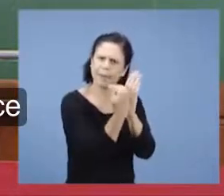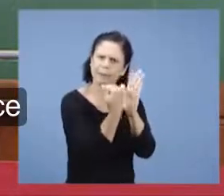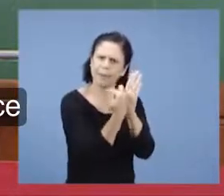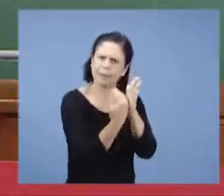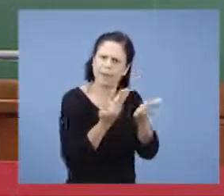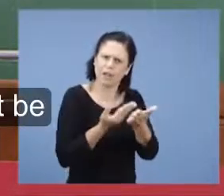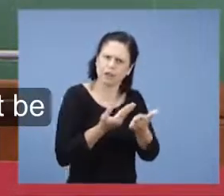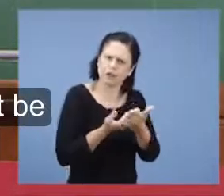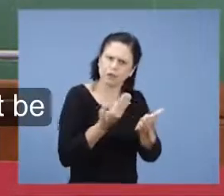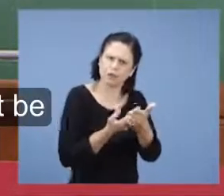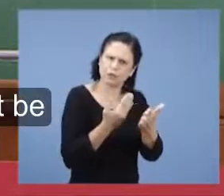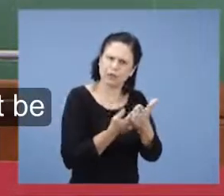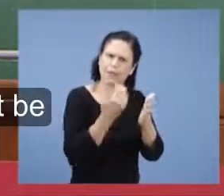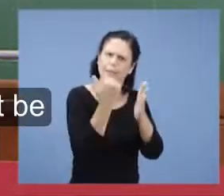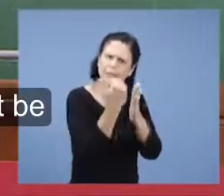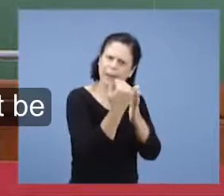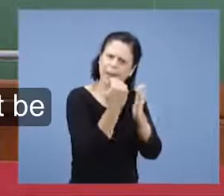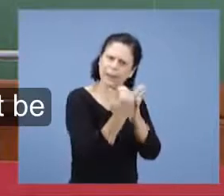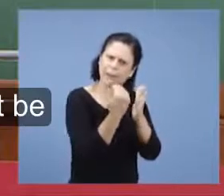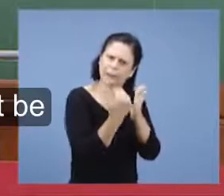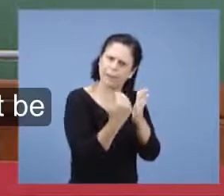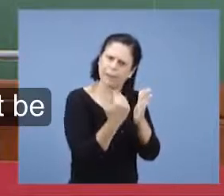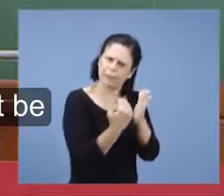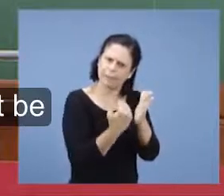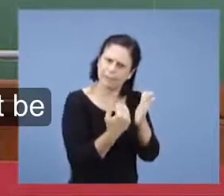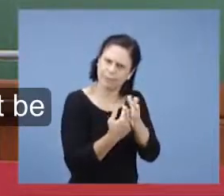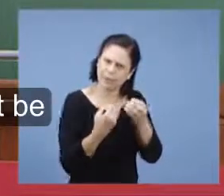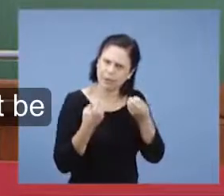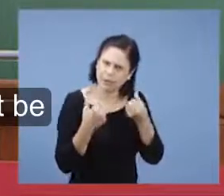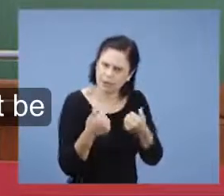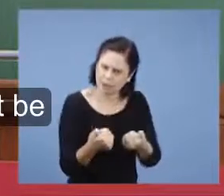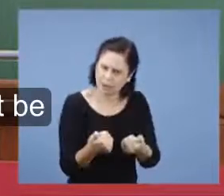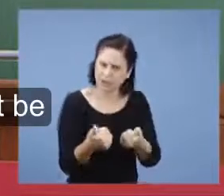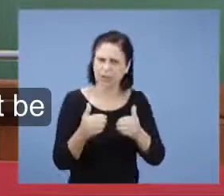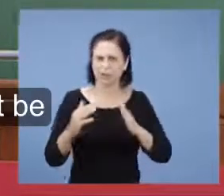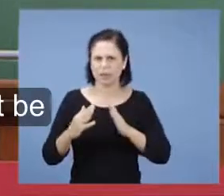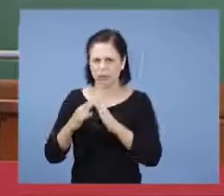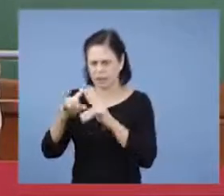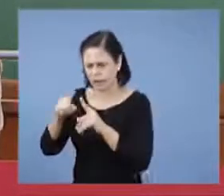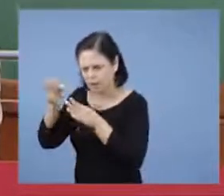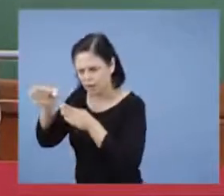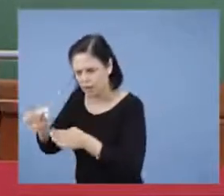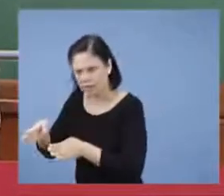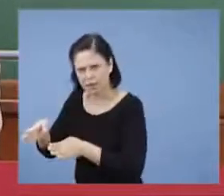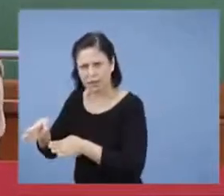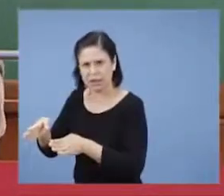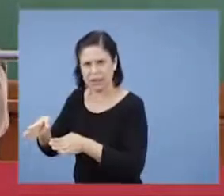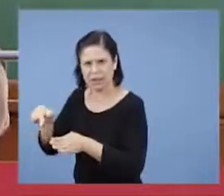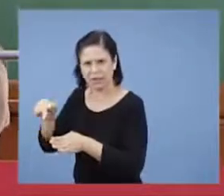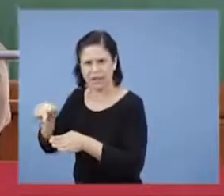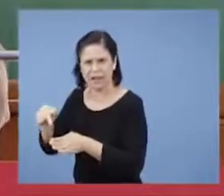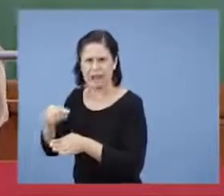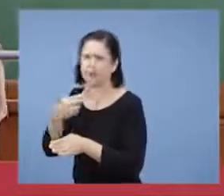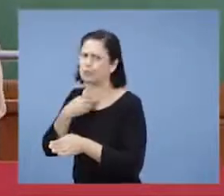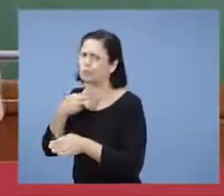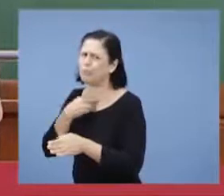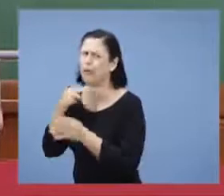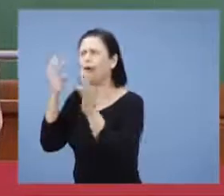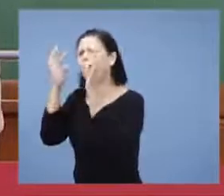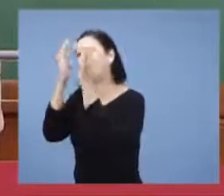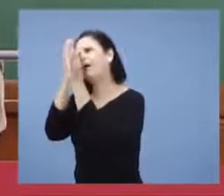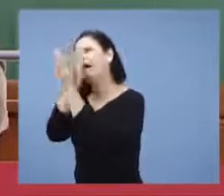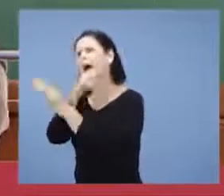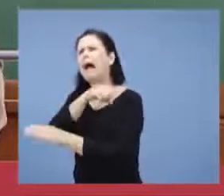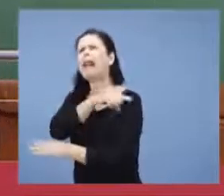existência, dos servos de Deus. A igreja, não pode ficar à margem, de todos os